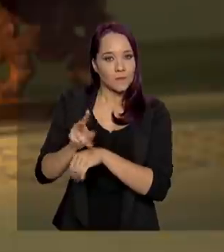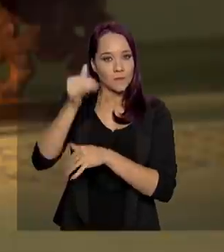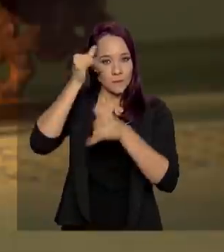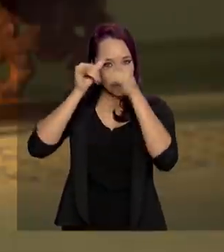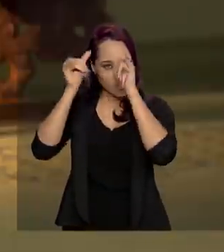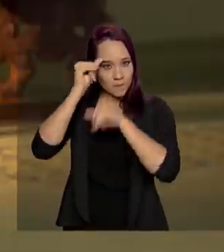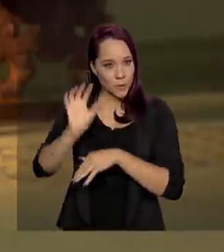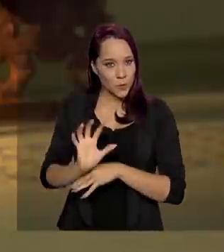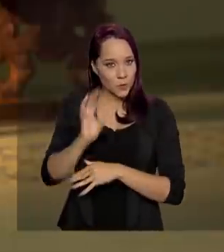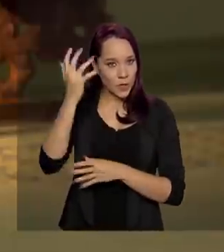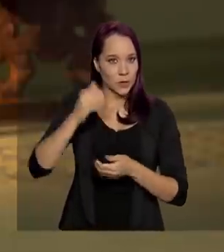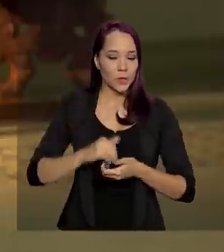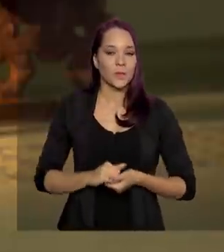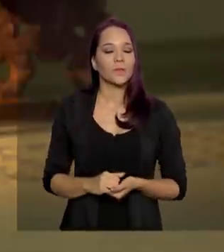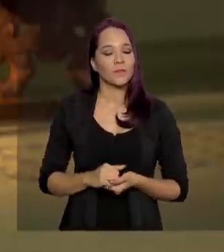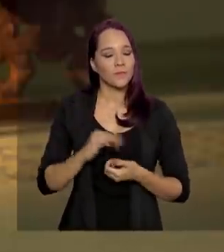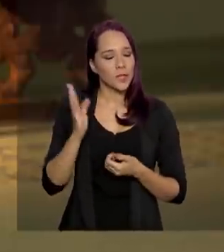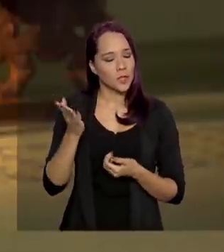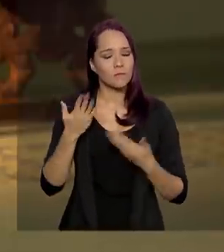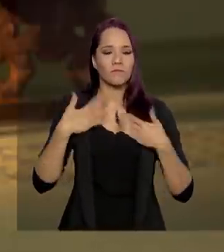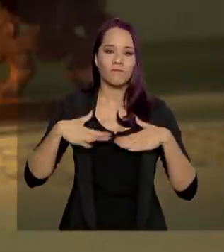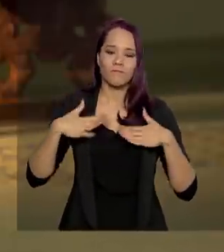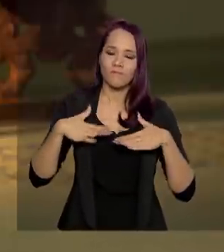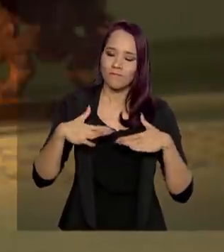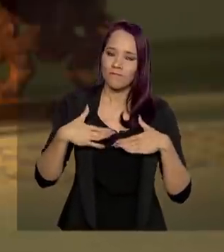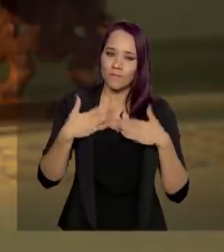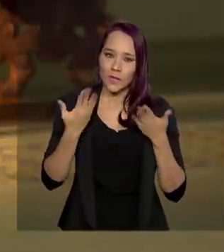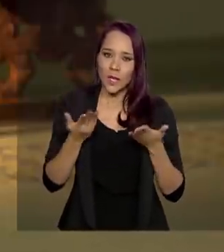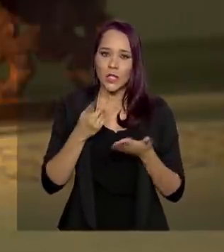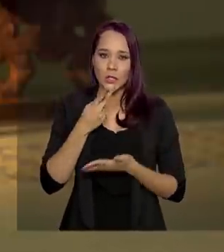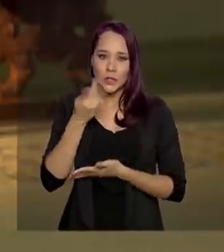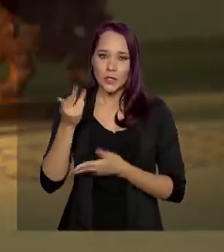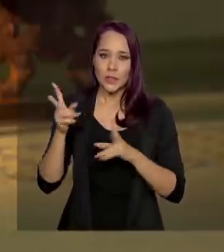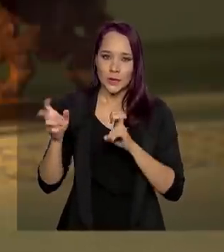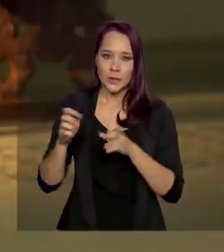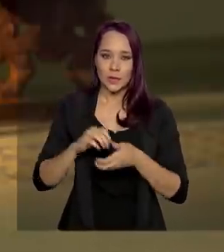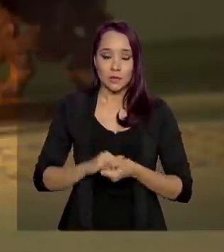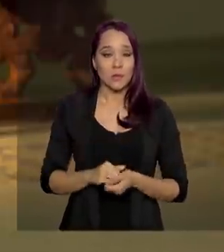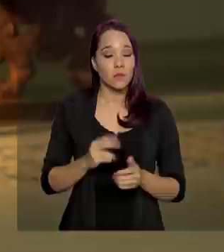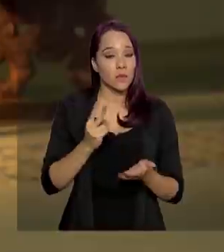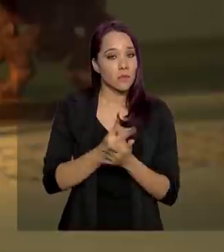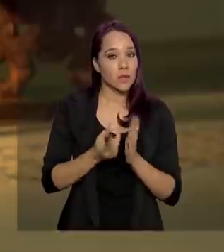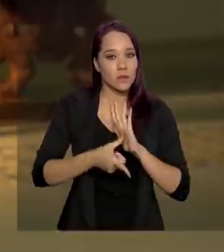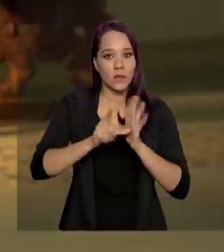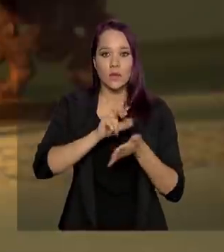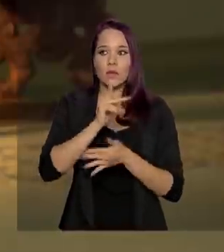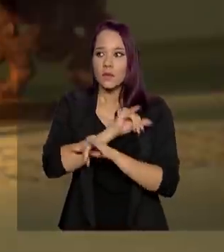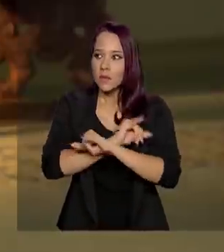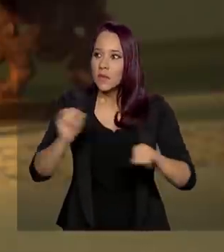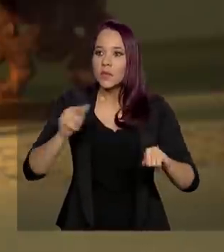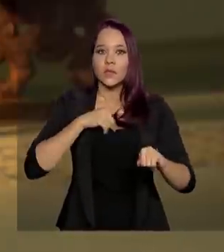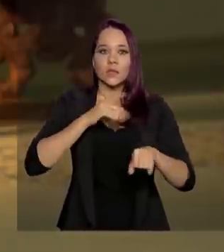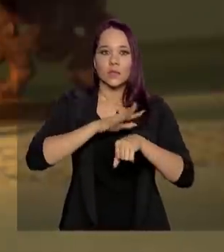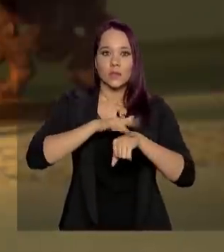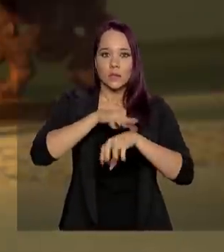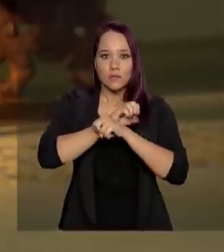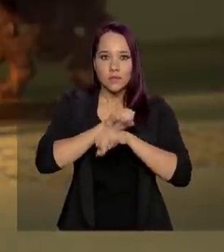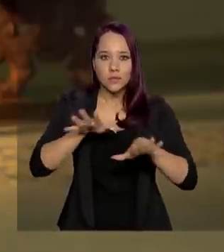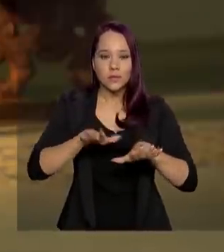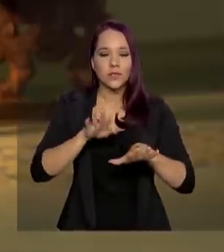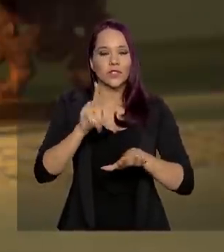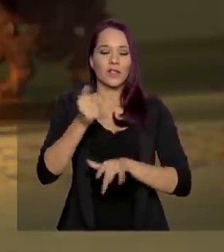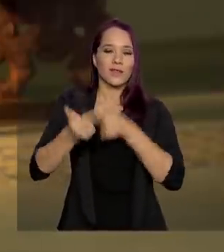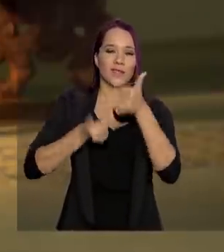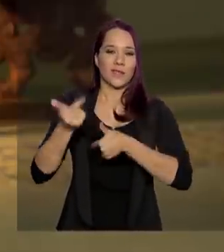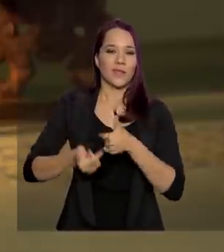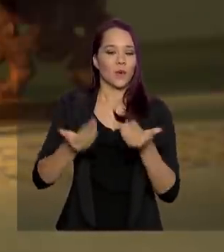para os fatos. Então, há uma total tranquilidade em relação a isso, porque, mesmo antes da decretação da pandemia, a gente está trabalhando. Hoje,